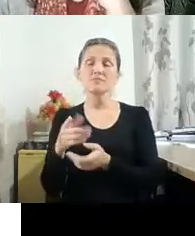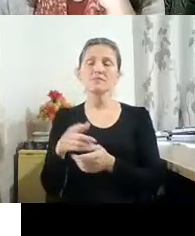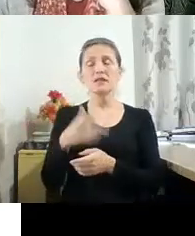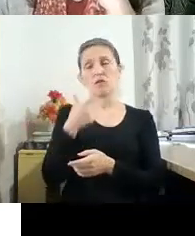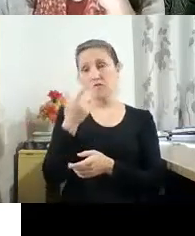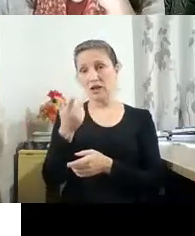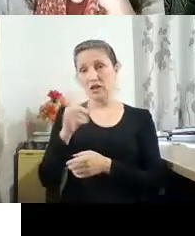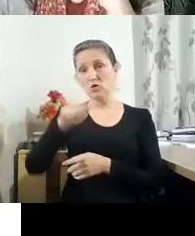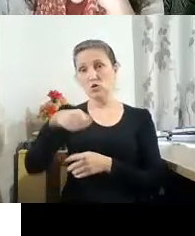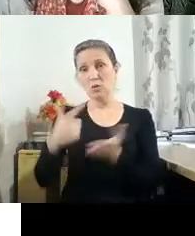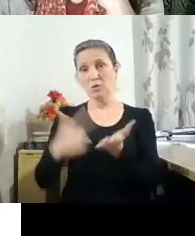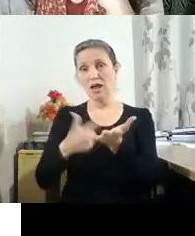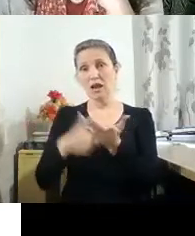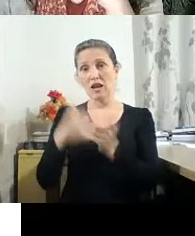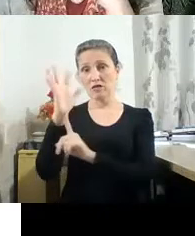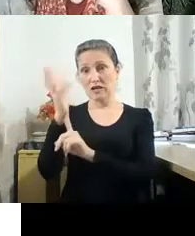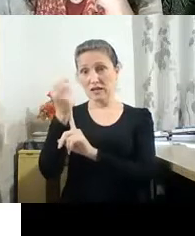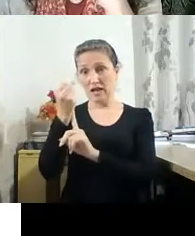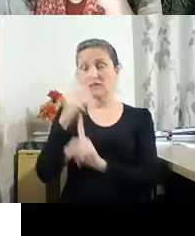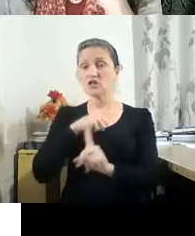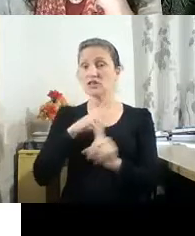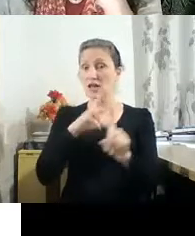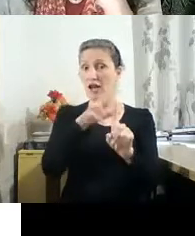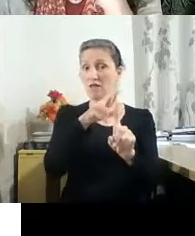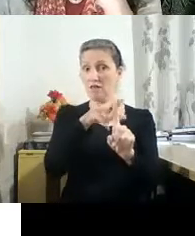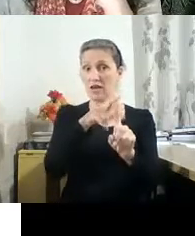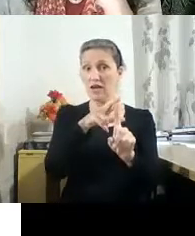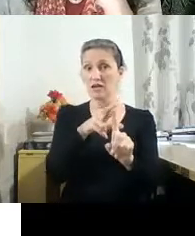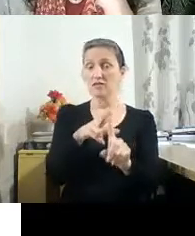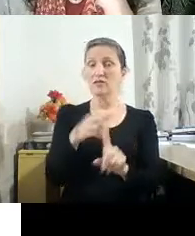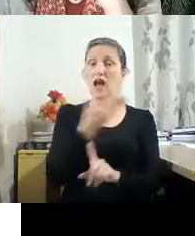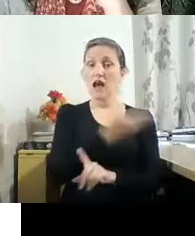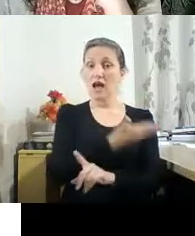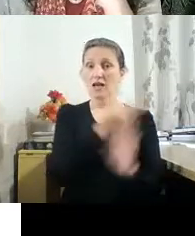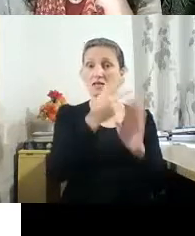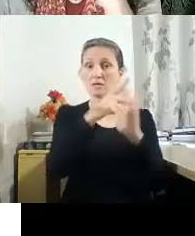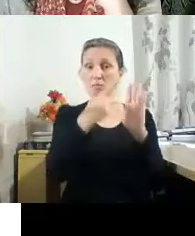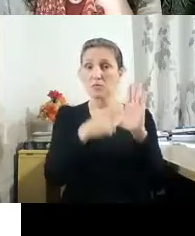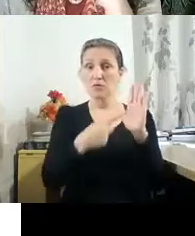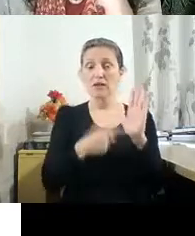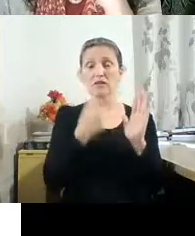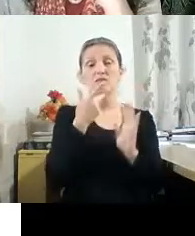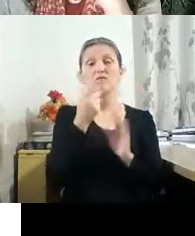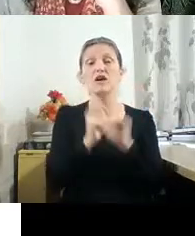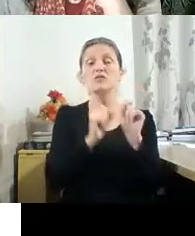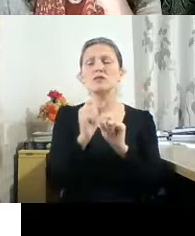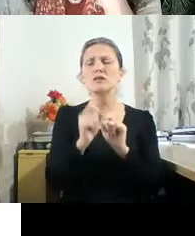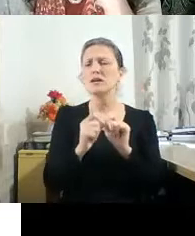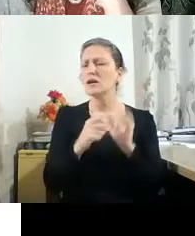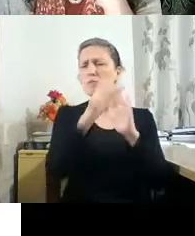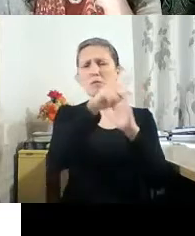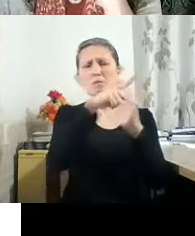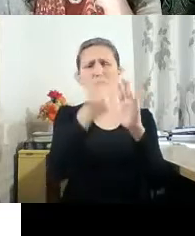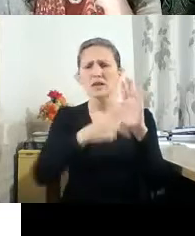como o poeta Malar Mek vai questionar o espaço do livro. Para a poesia, ele vai dizer